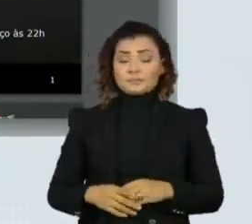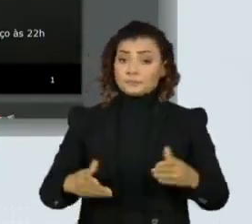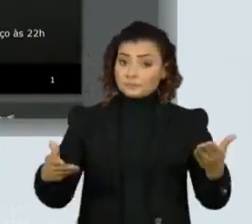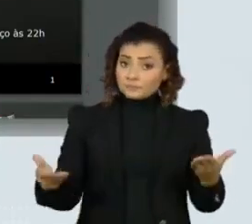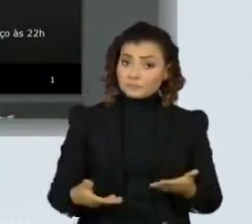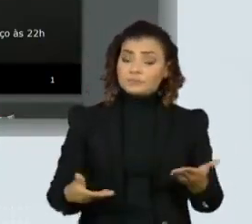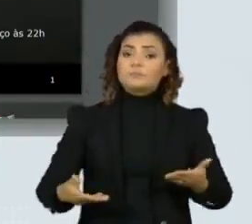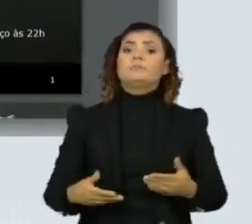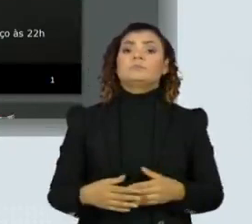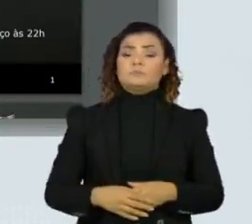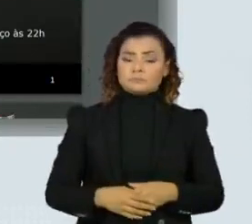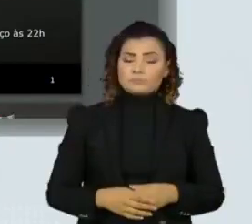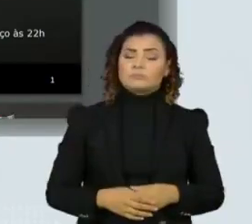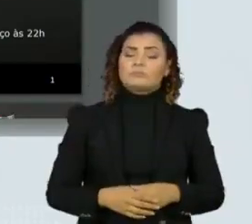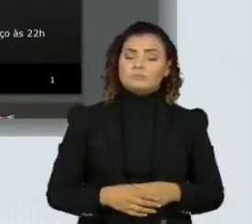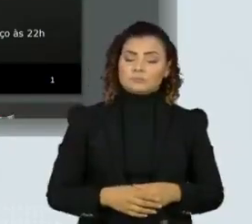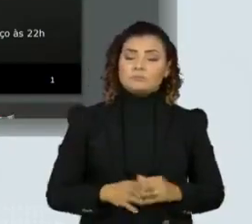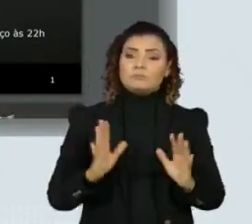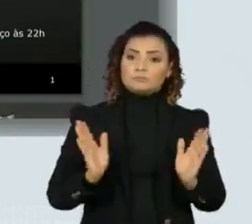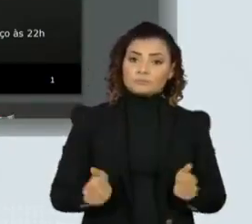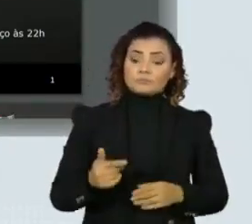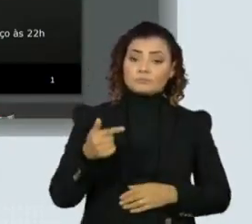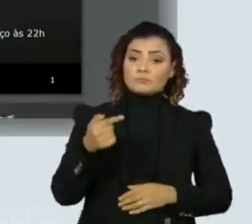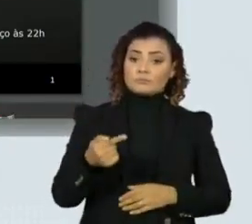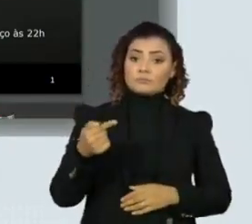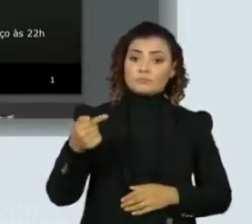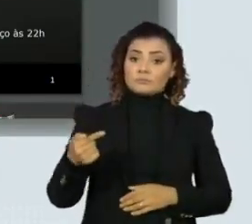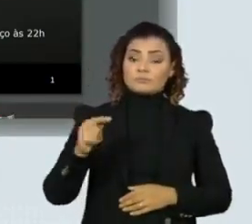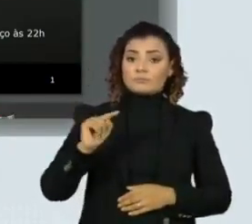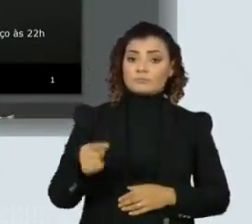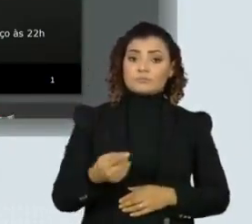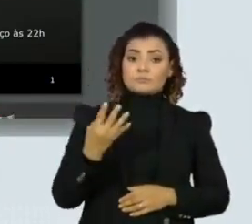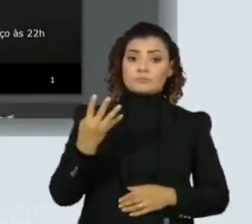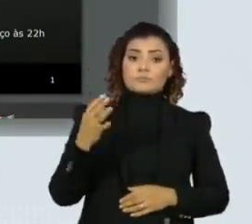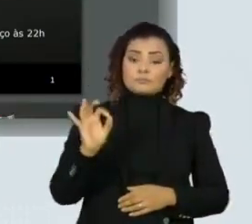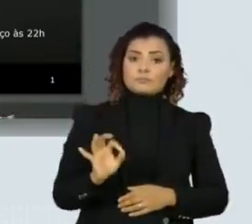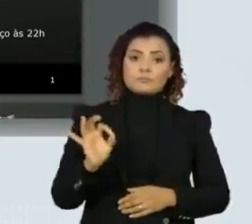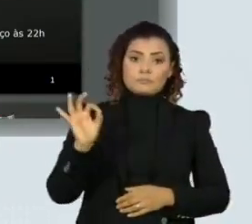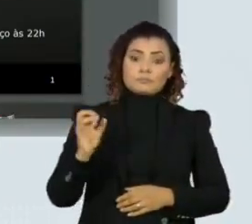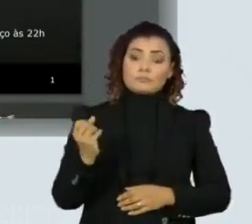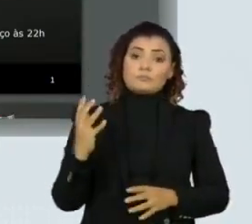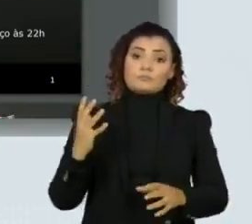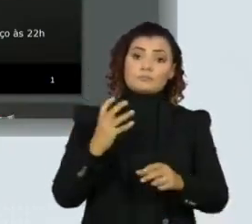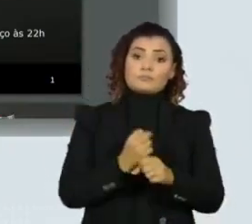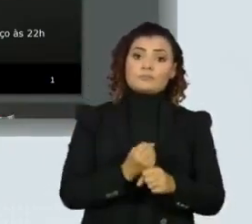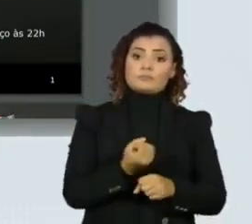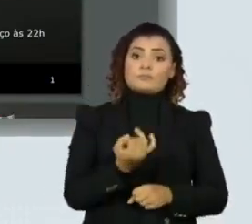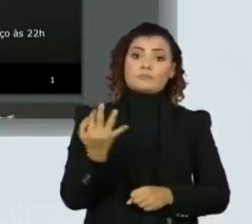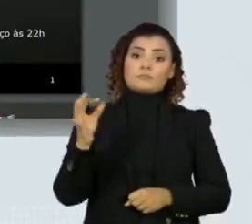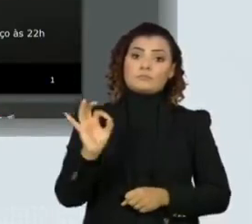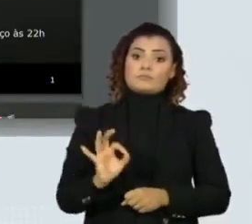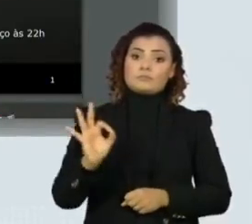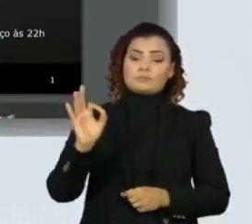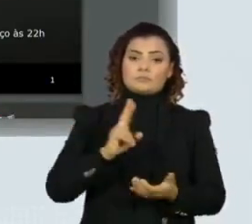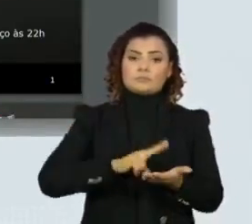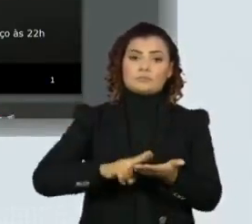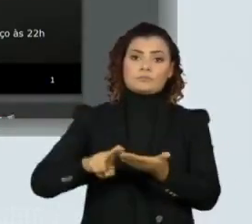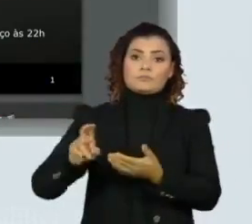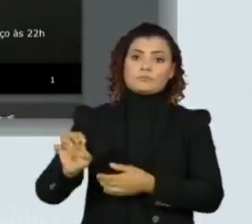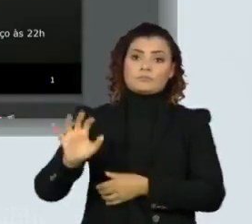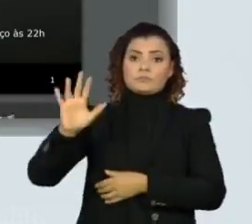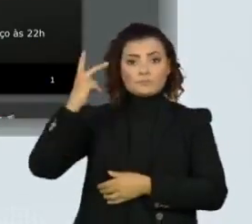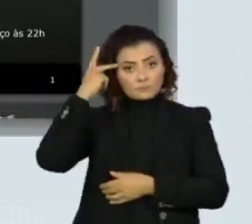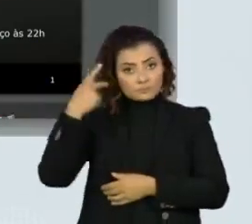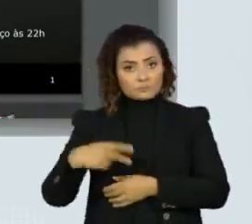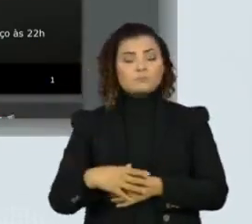hoje 77,4% na taxa de ocupação das UTIs do estado de São Paulo.